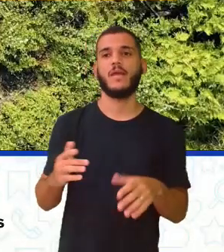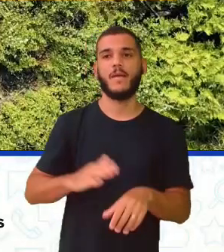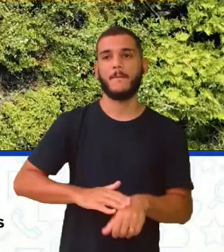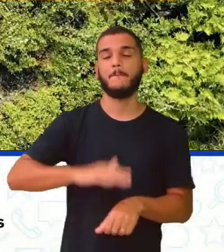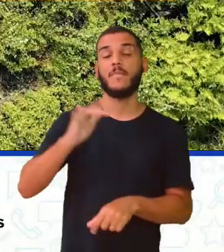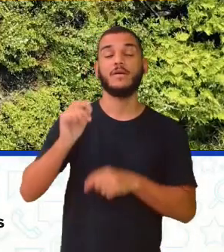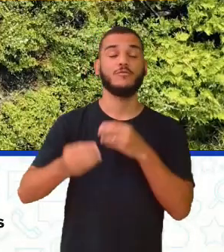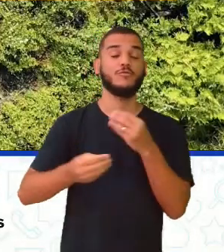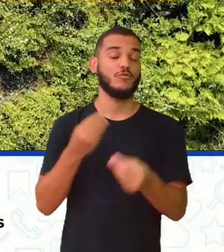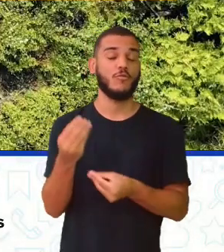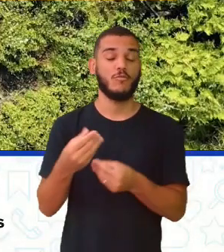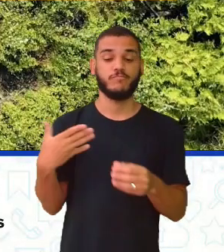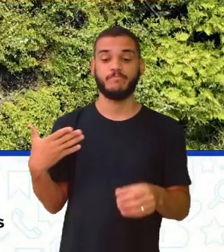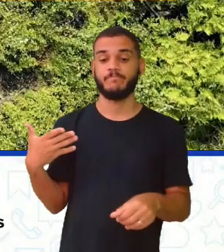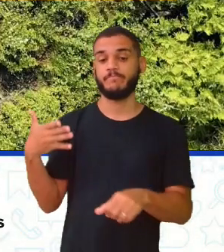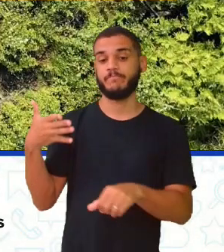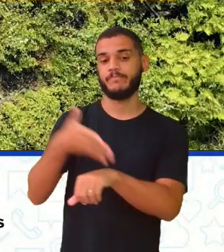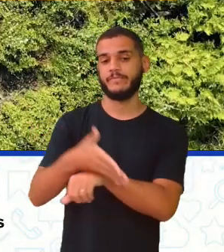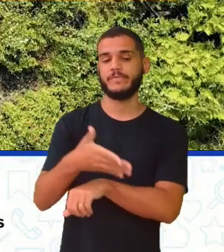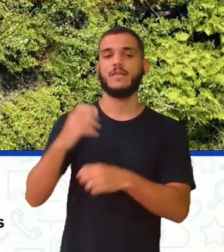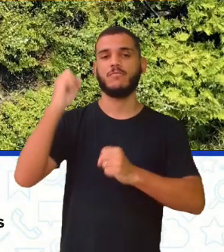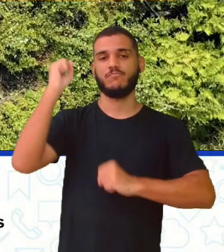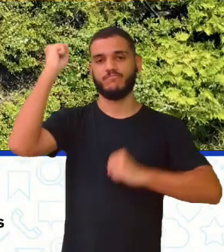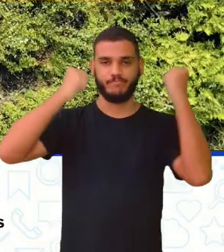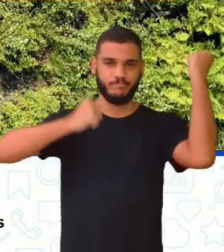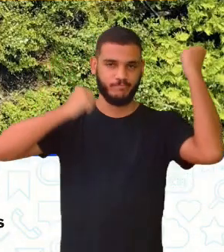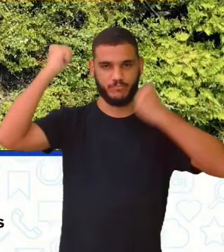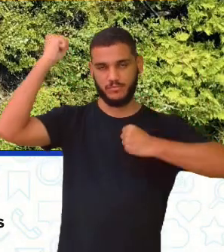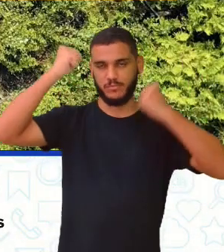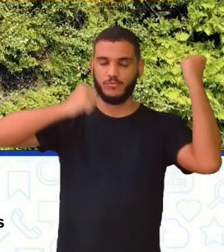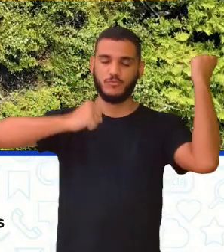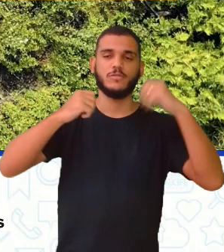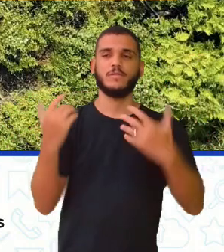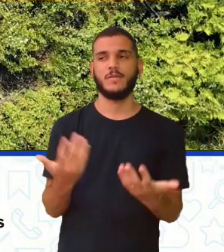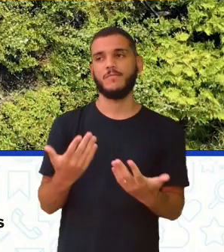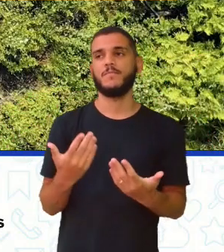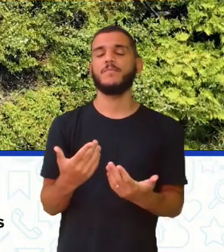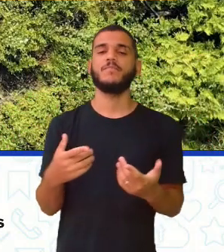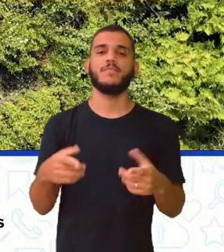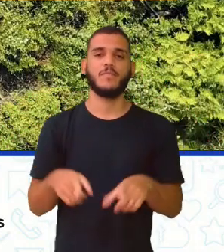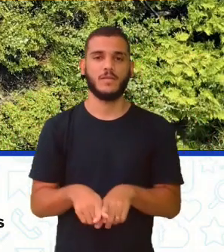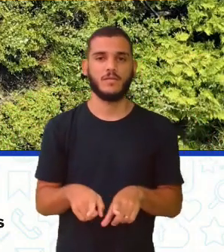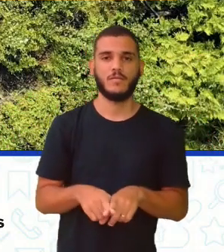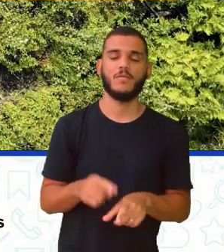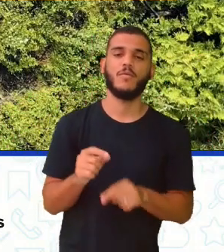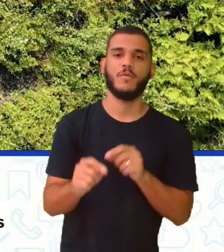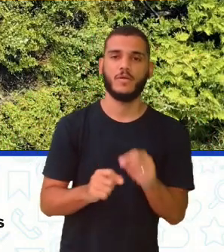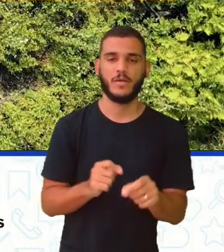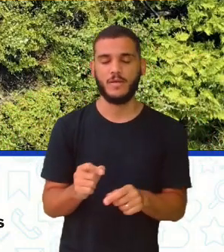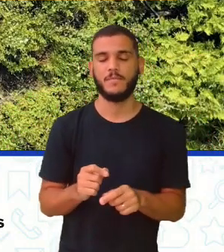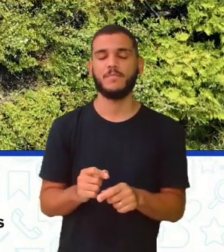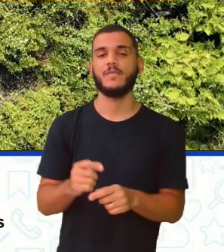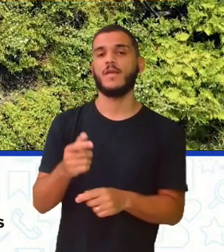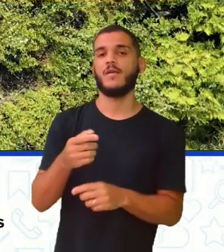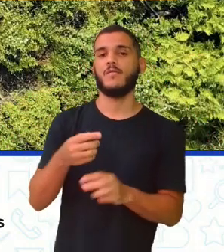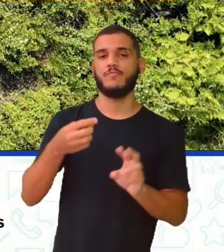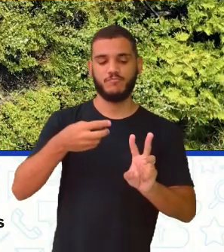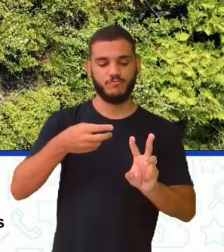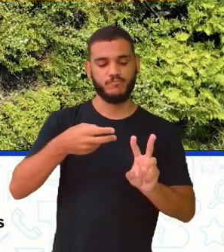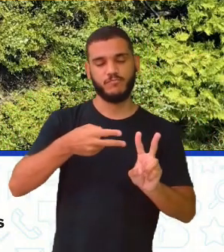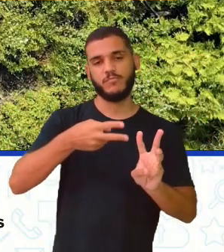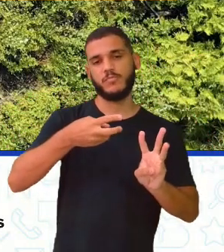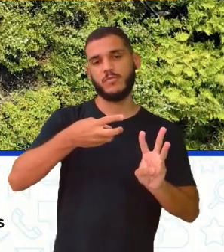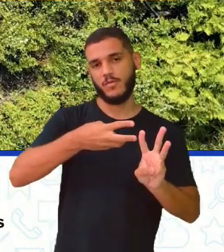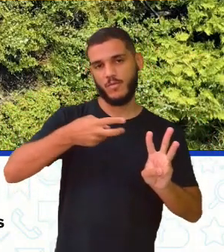da inserção das indústrias. Exatamente, daquela história que veio pegar o ciclo do